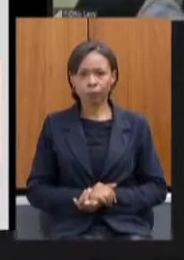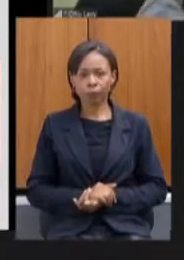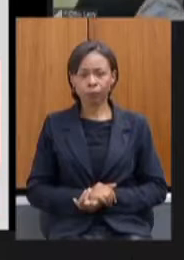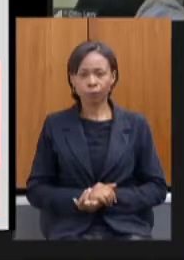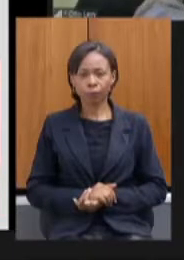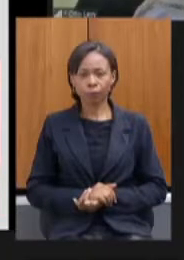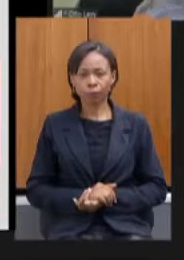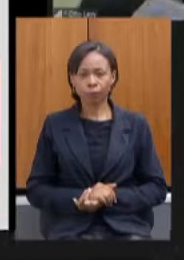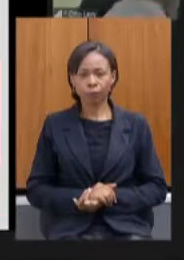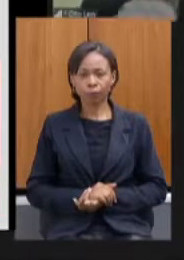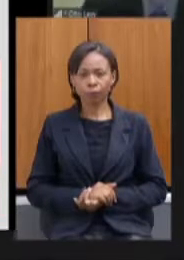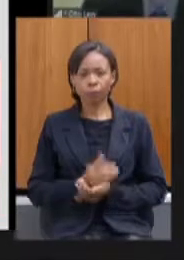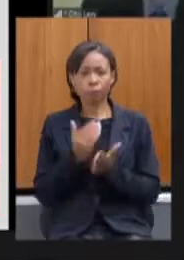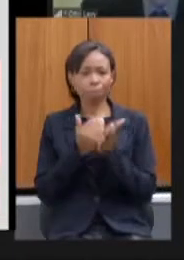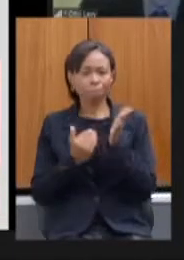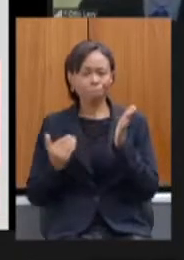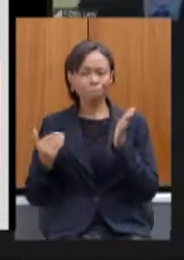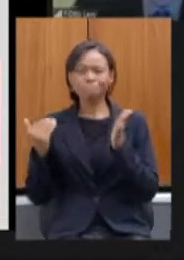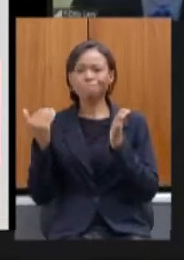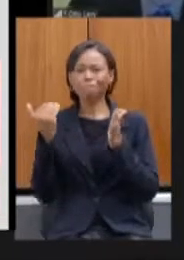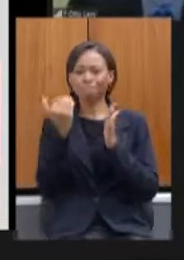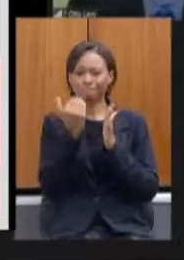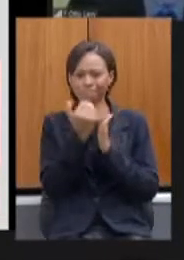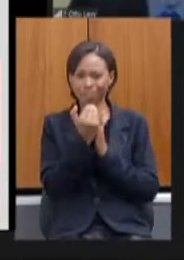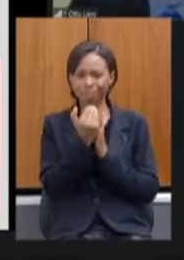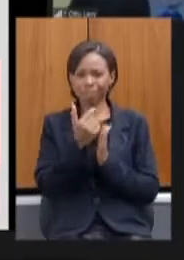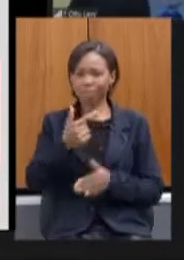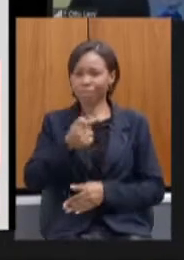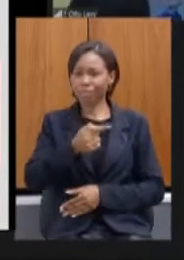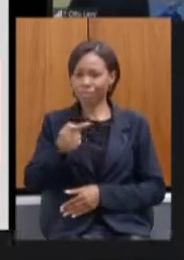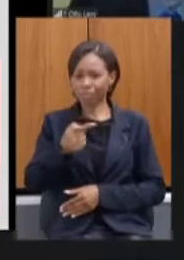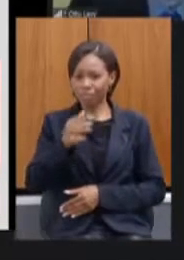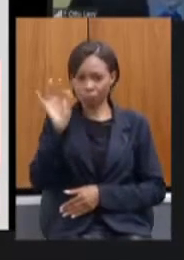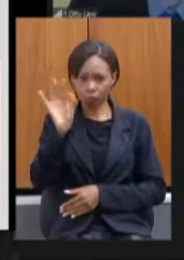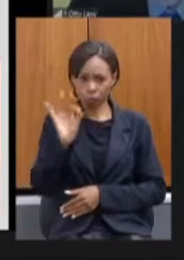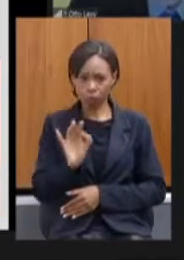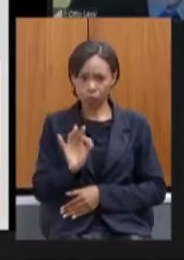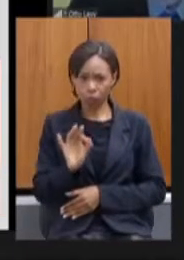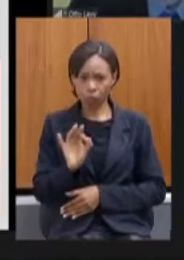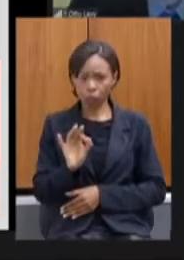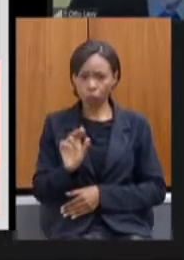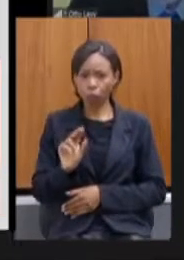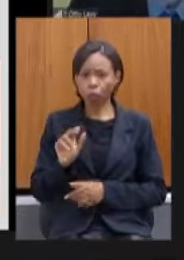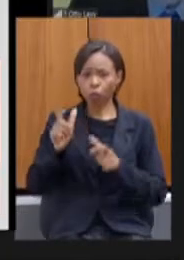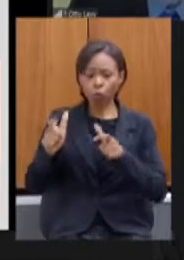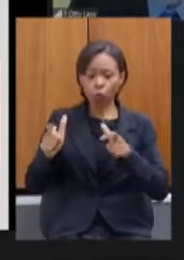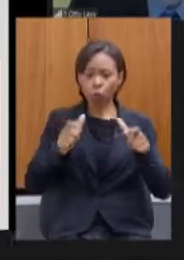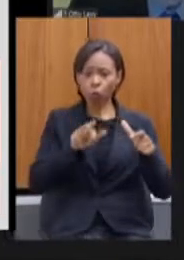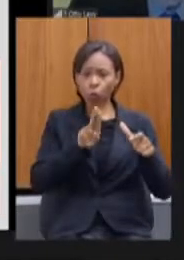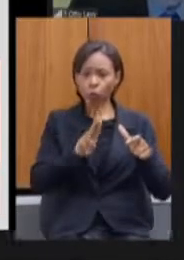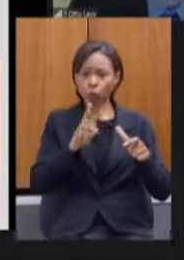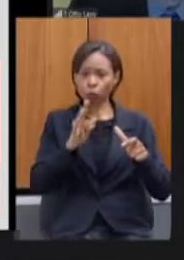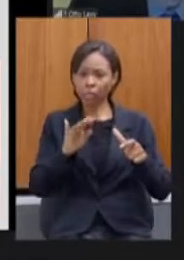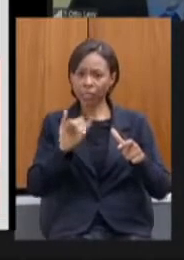com o aumento de 77% do número de UTIs CTI no estado